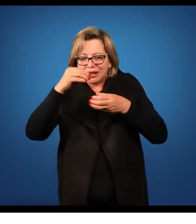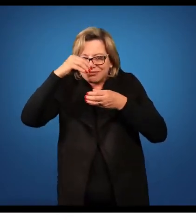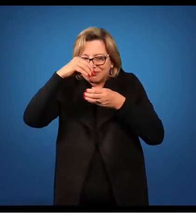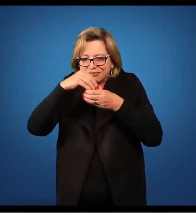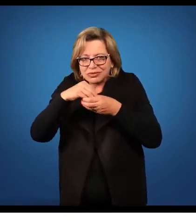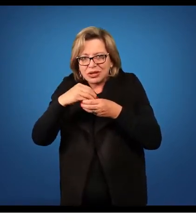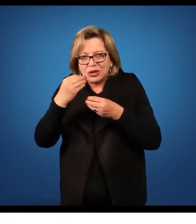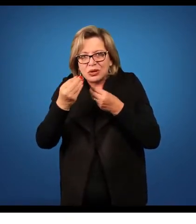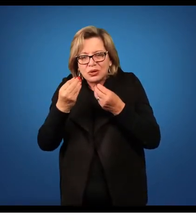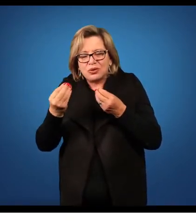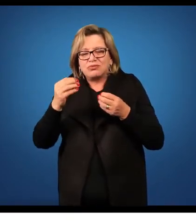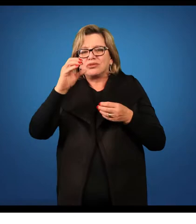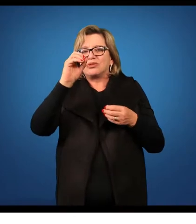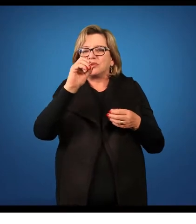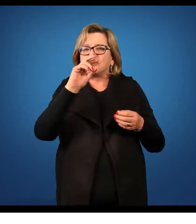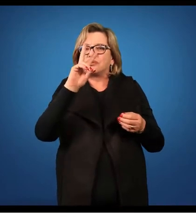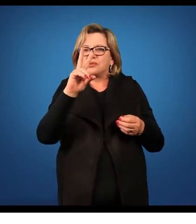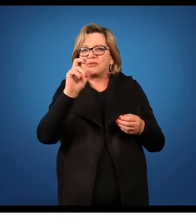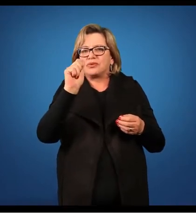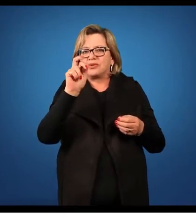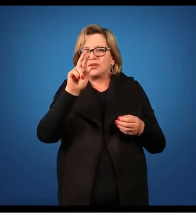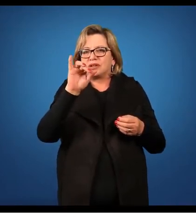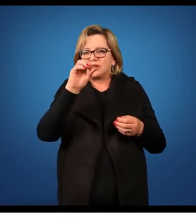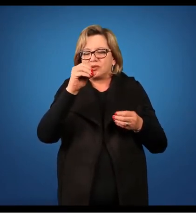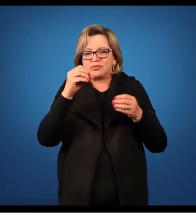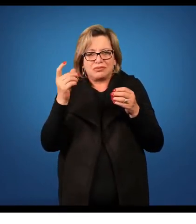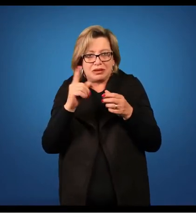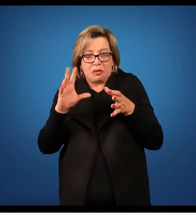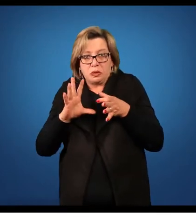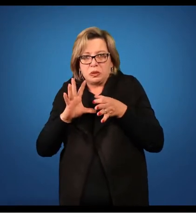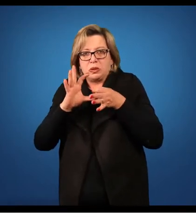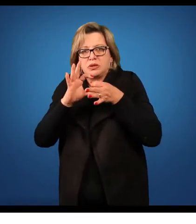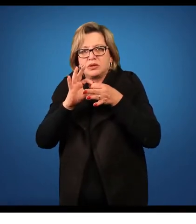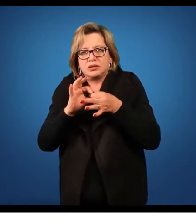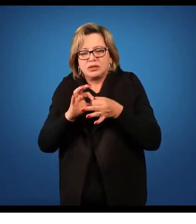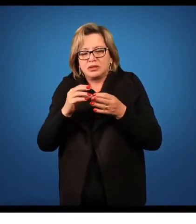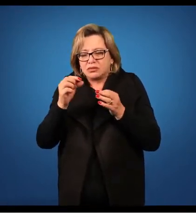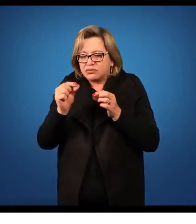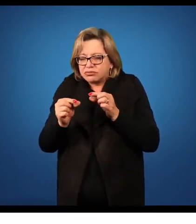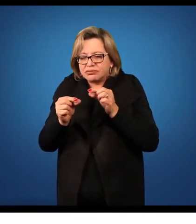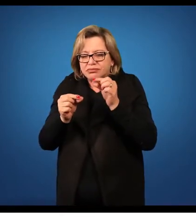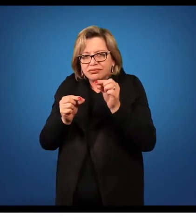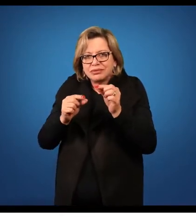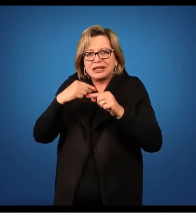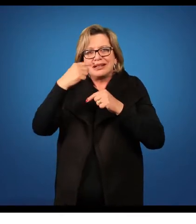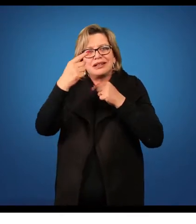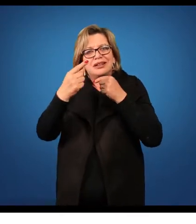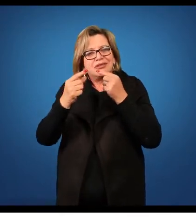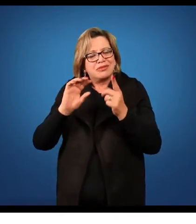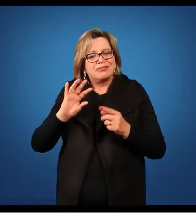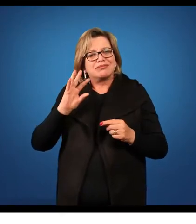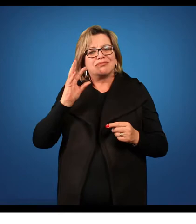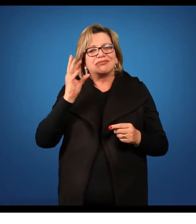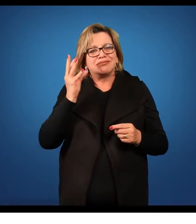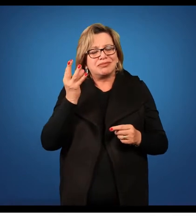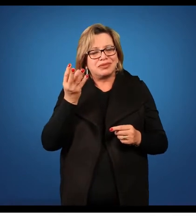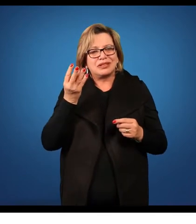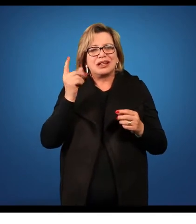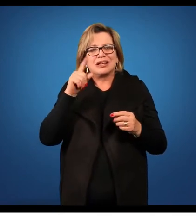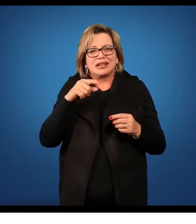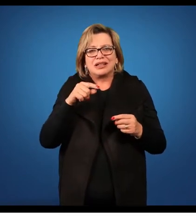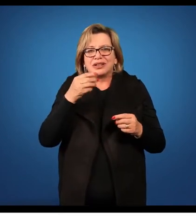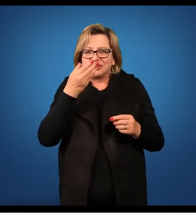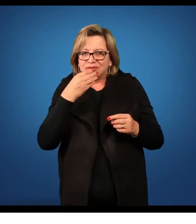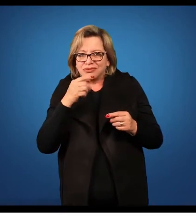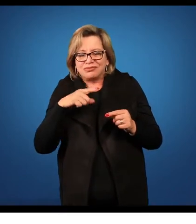eles não são unidos, cada um, depois de fecundado, formou nessa estrutura. Então, o fruto